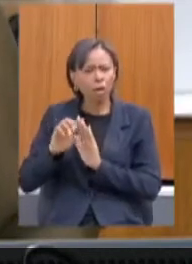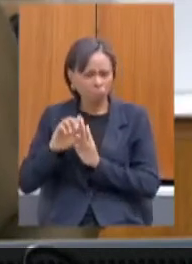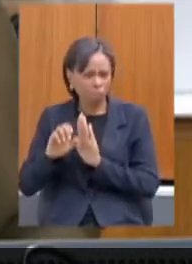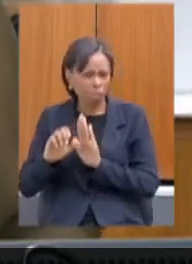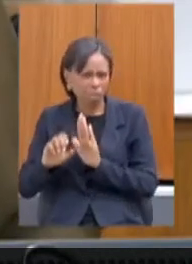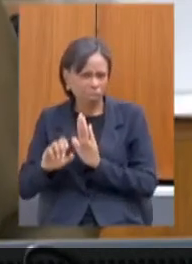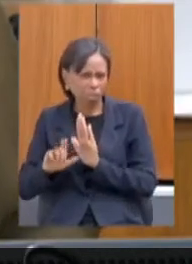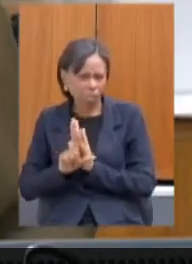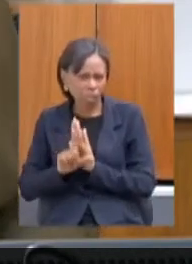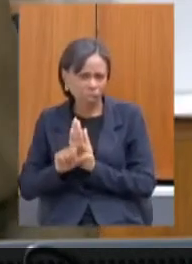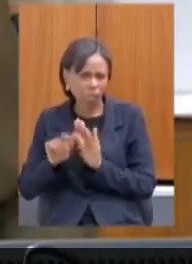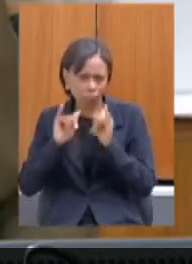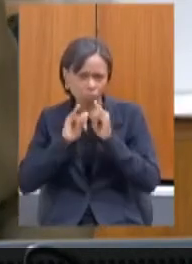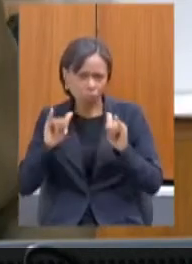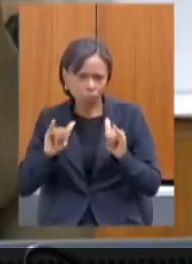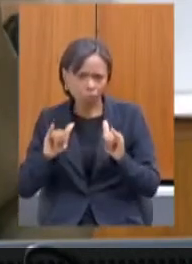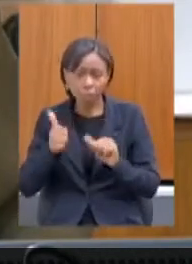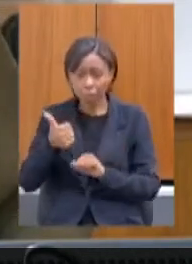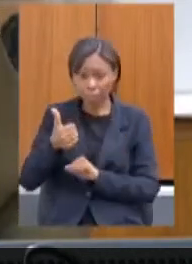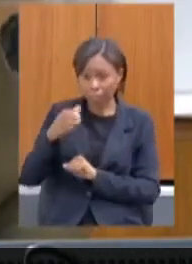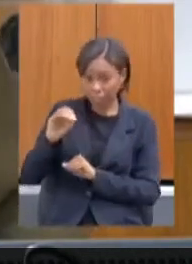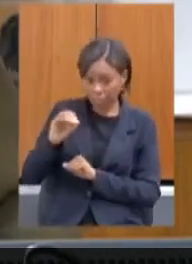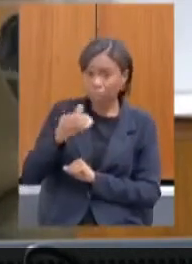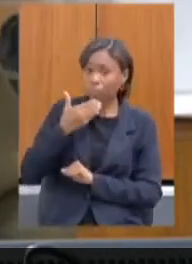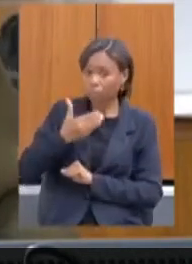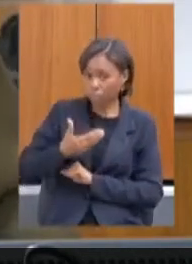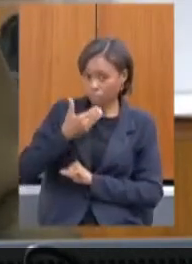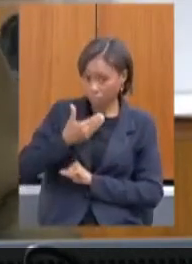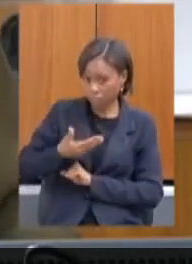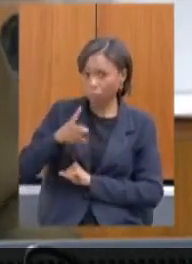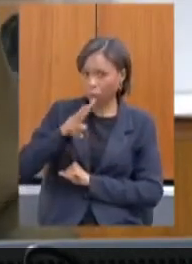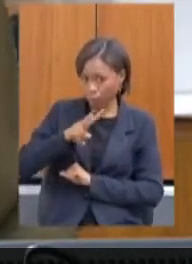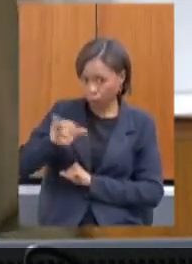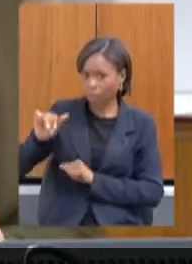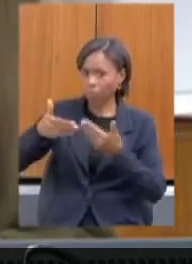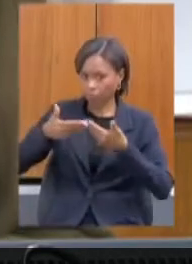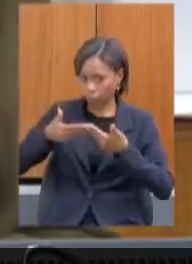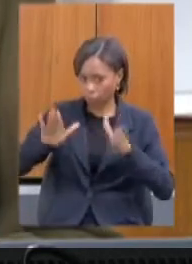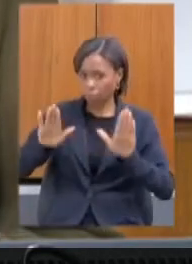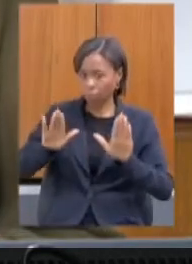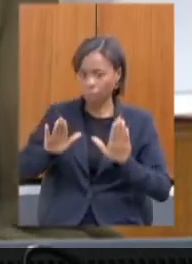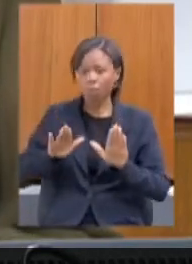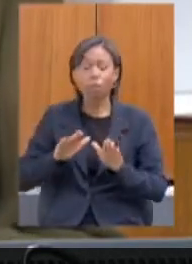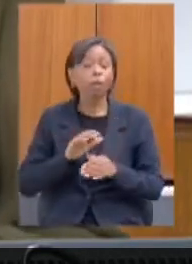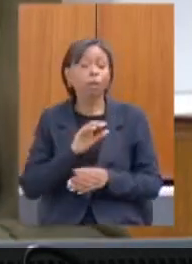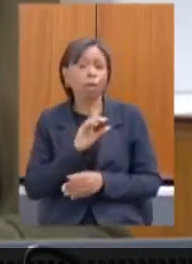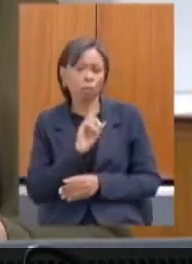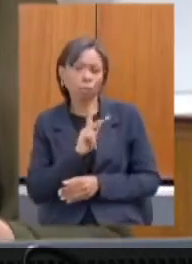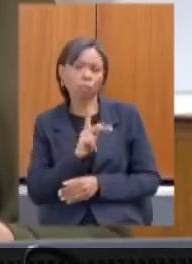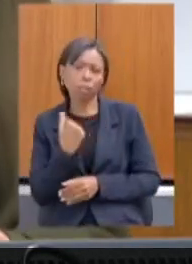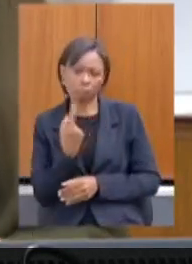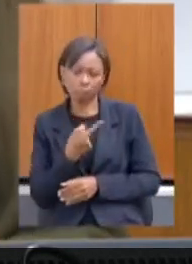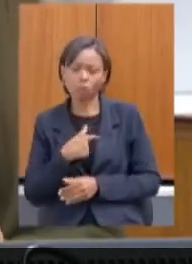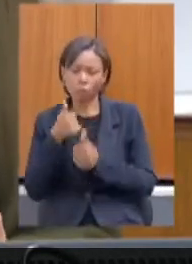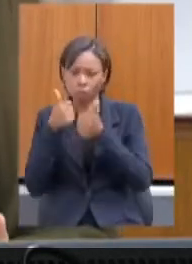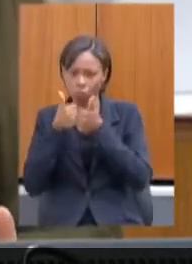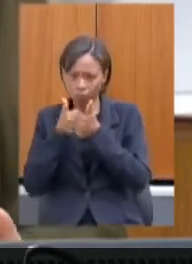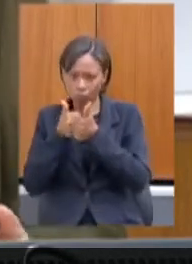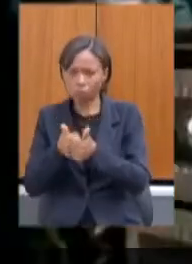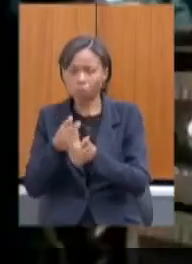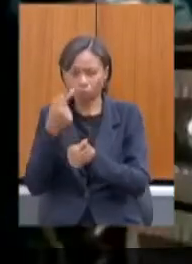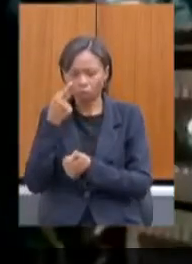contratada e o lançamento será em 10 de dezembro, tá? Ah, então a gente vai acompanhar também a campanha